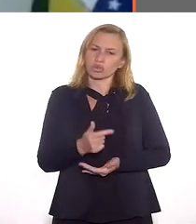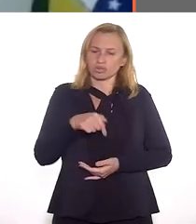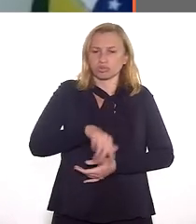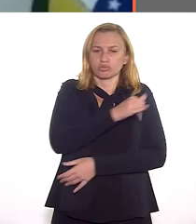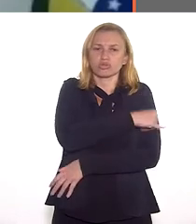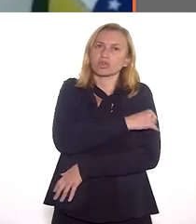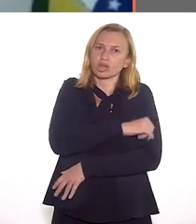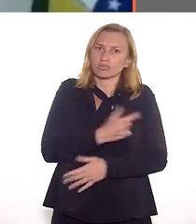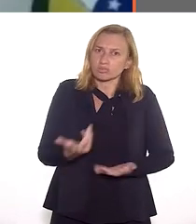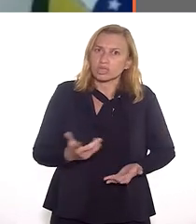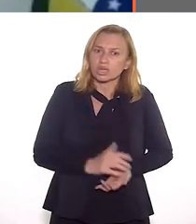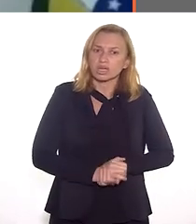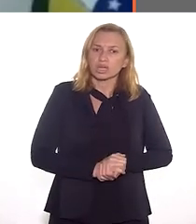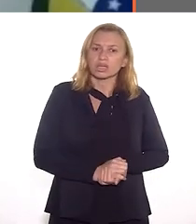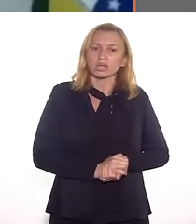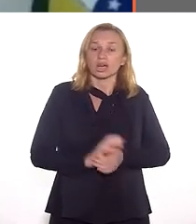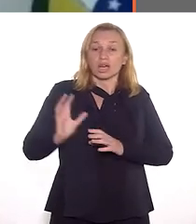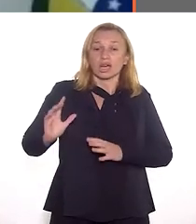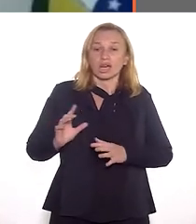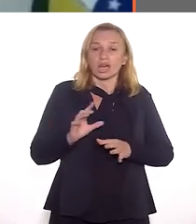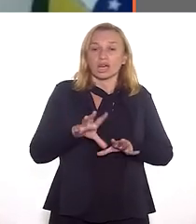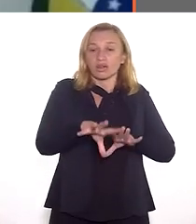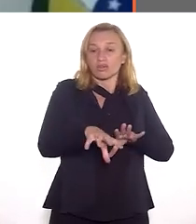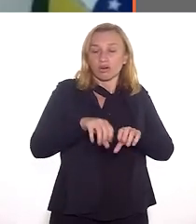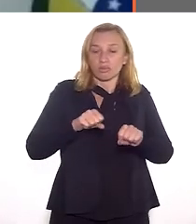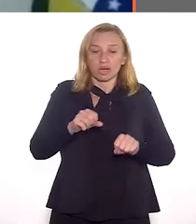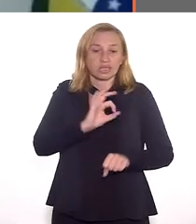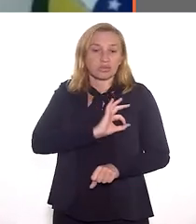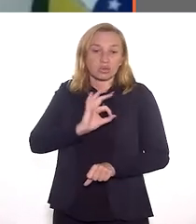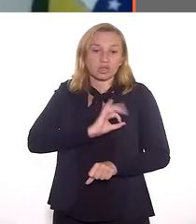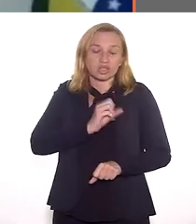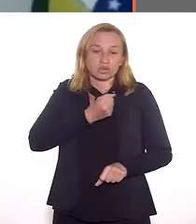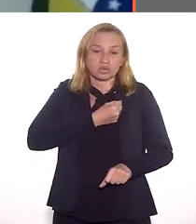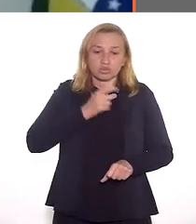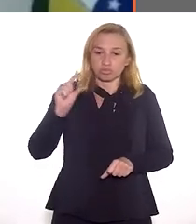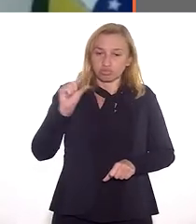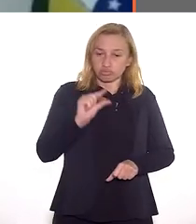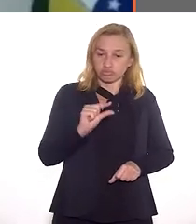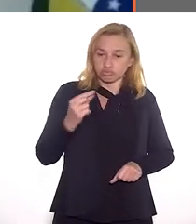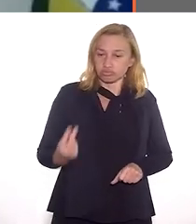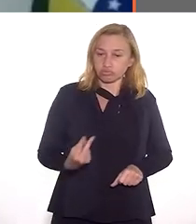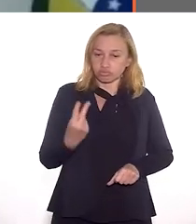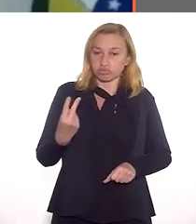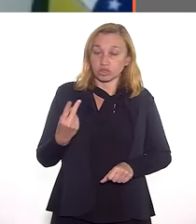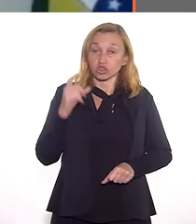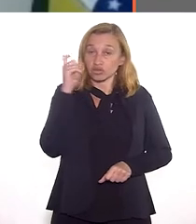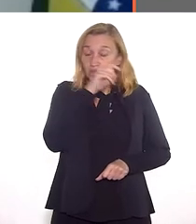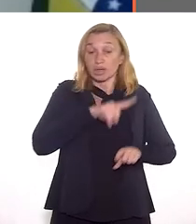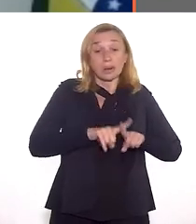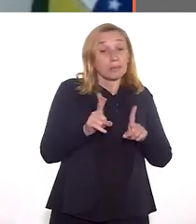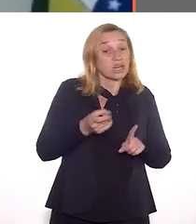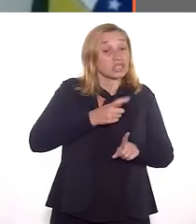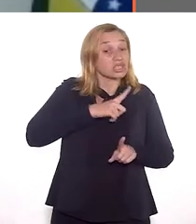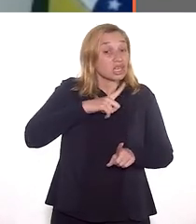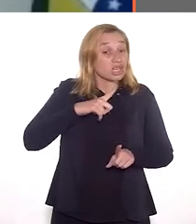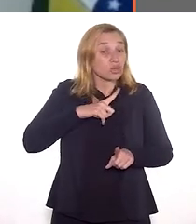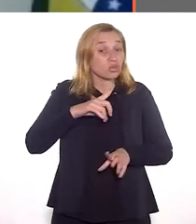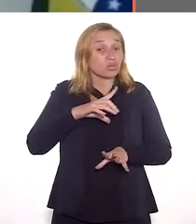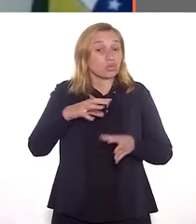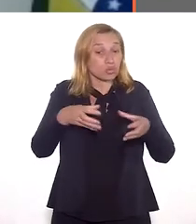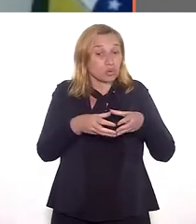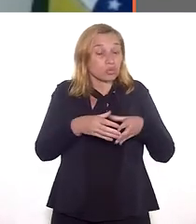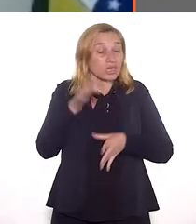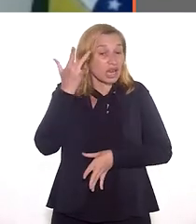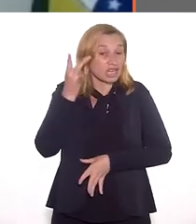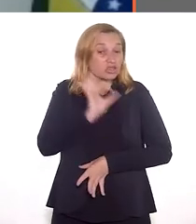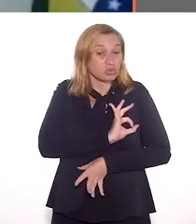minoria da polícia do Rio de Janeiro, que eu quero crer que a polícia é formada por gente do maior valor, que fazem um trabalho dificílimo. Mas tem uma